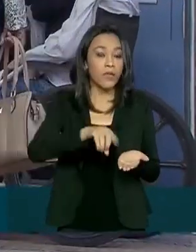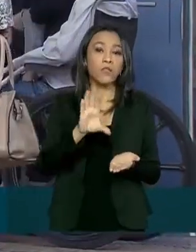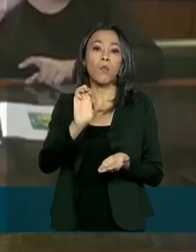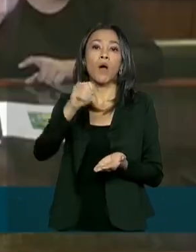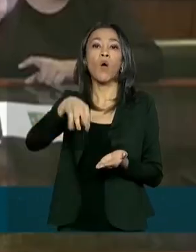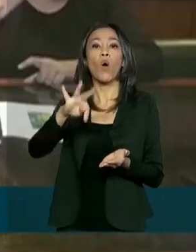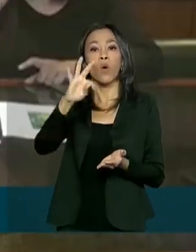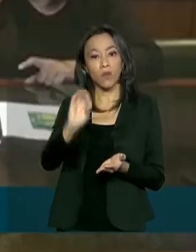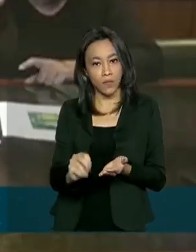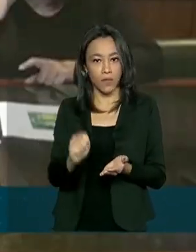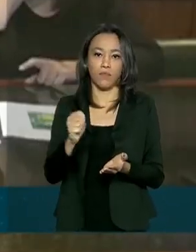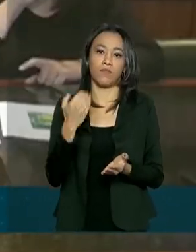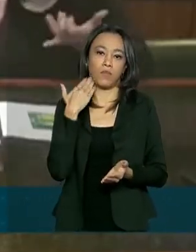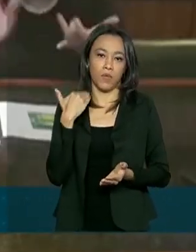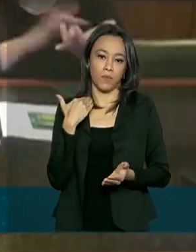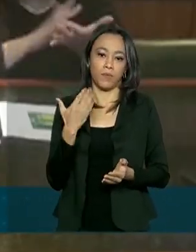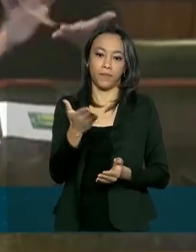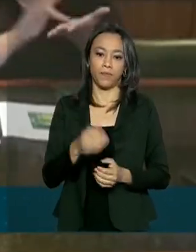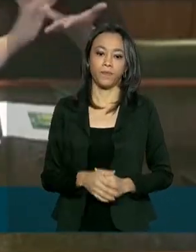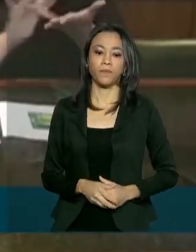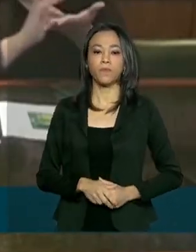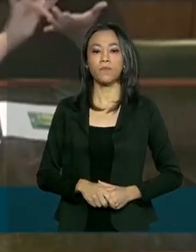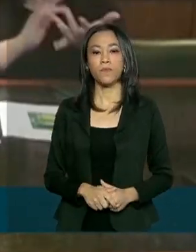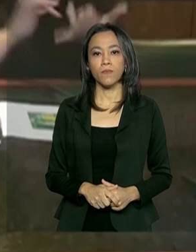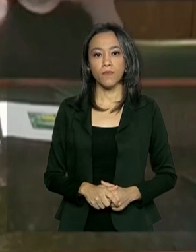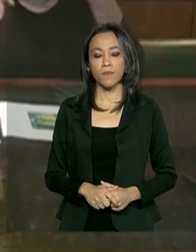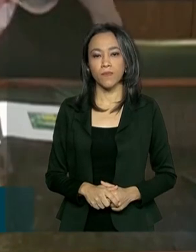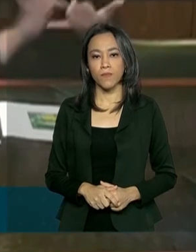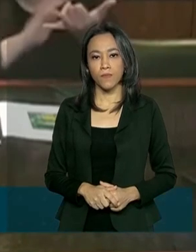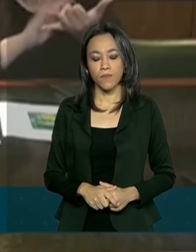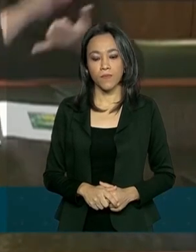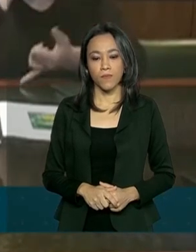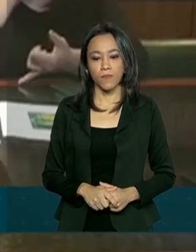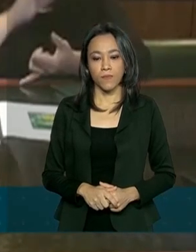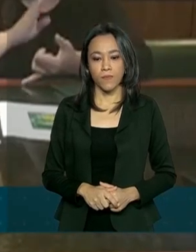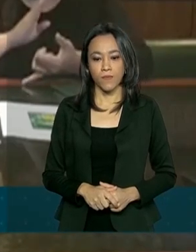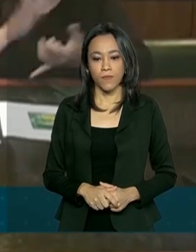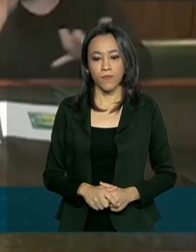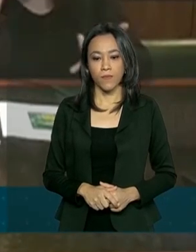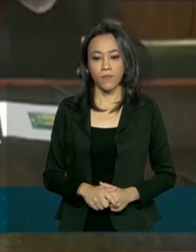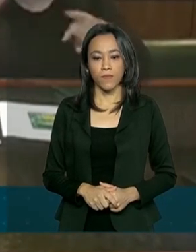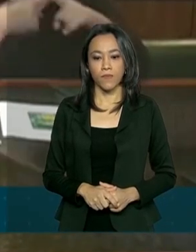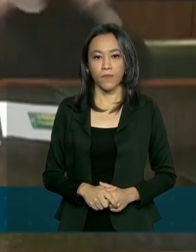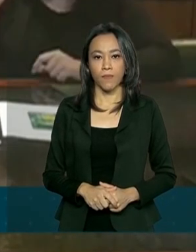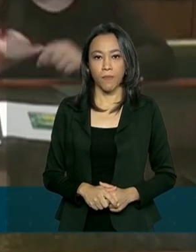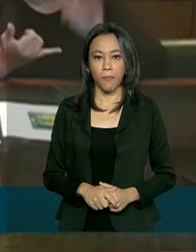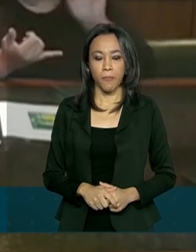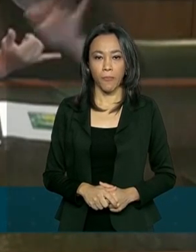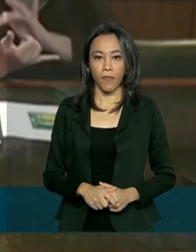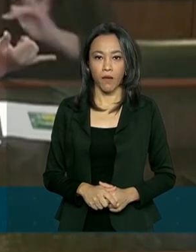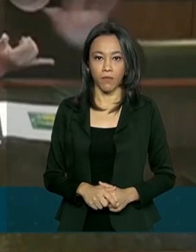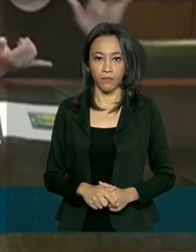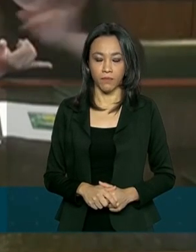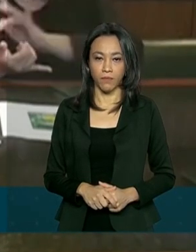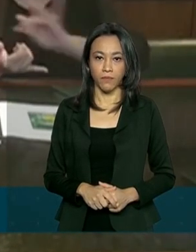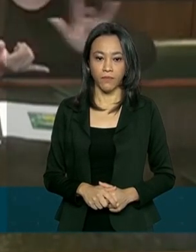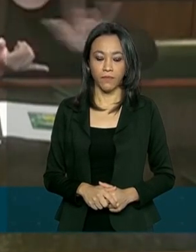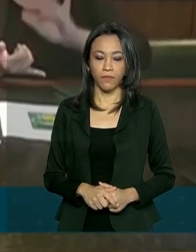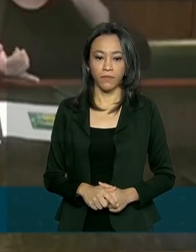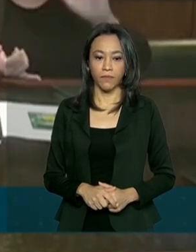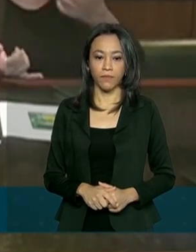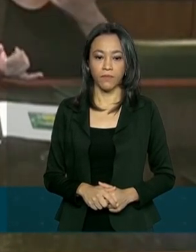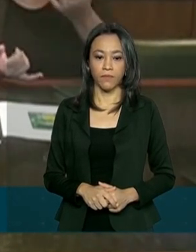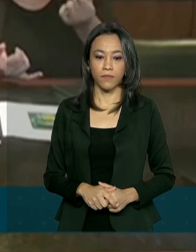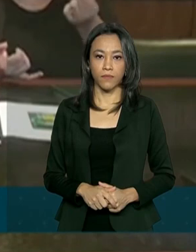digital. É muito importante porque você consegue fazer essa movimentação pelo celular. Nós tínhamos 20 milhões